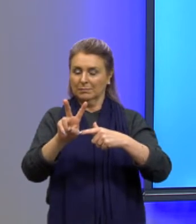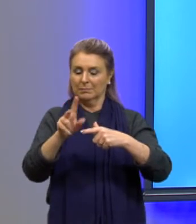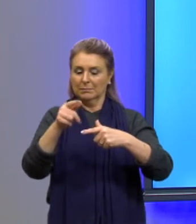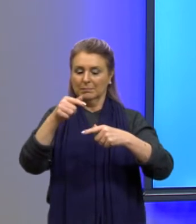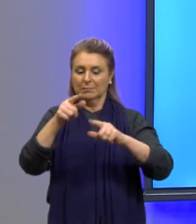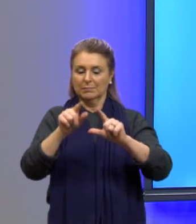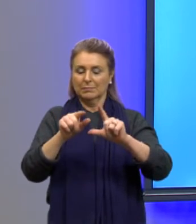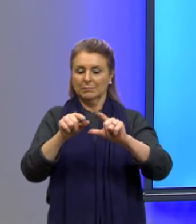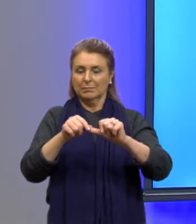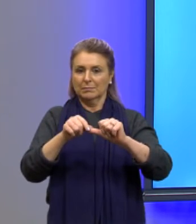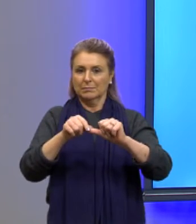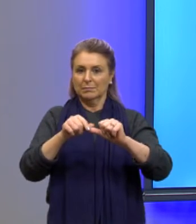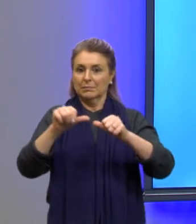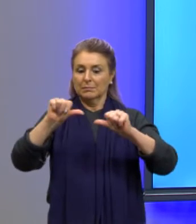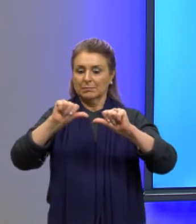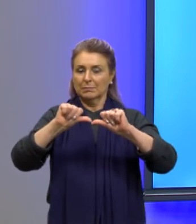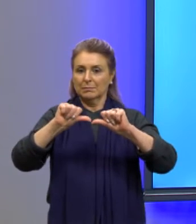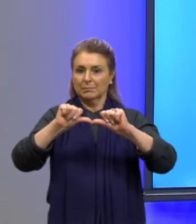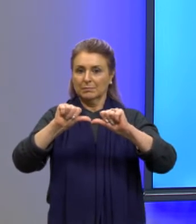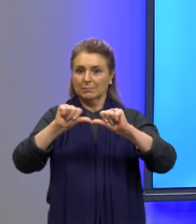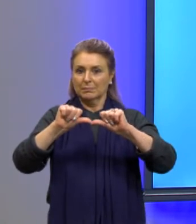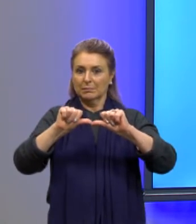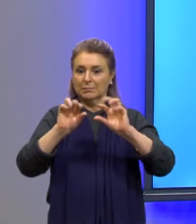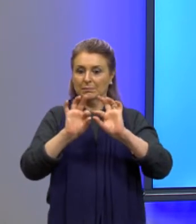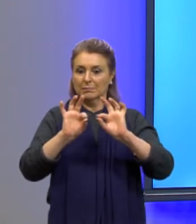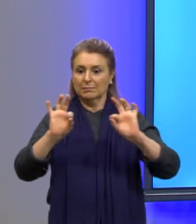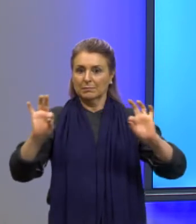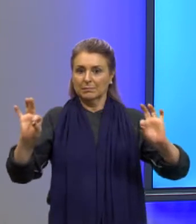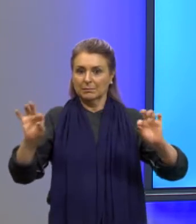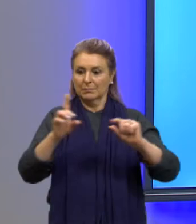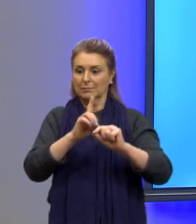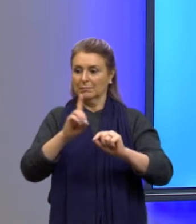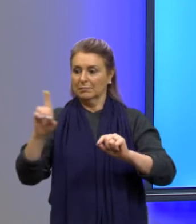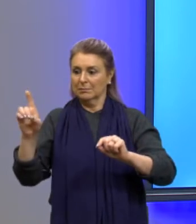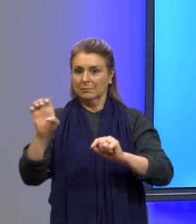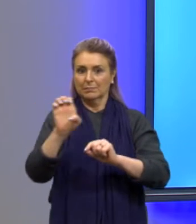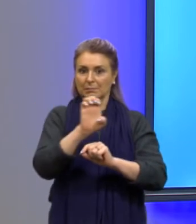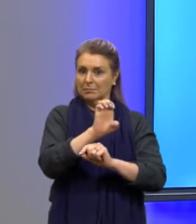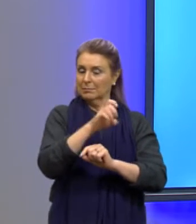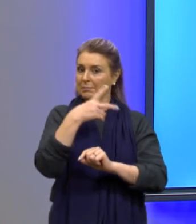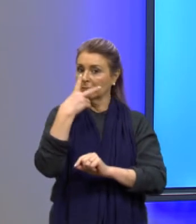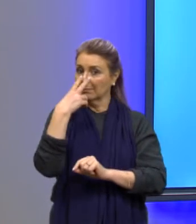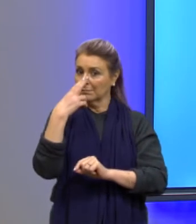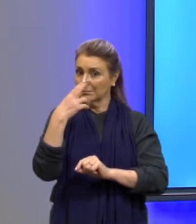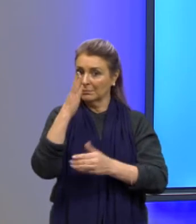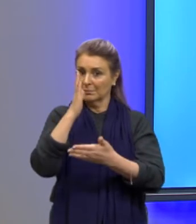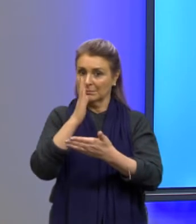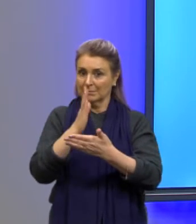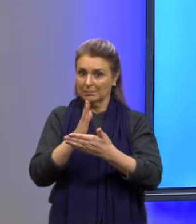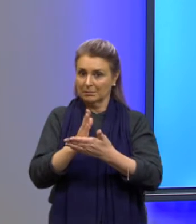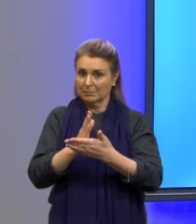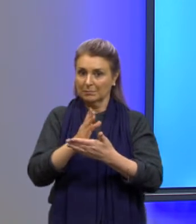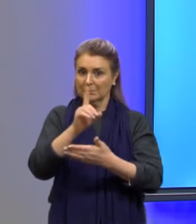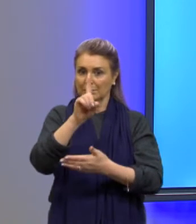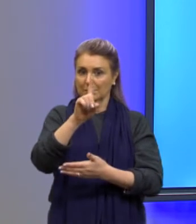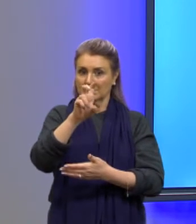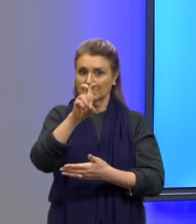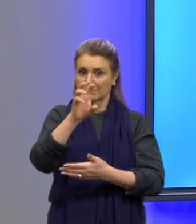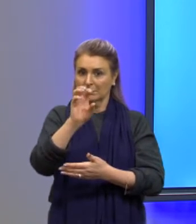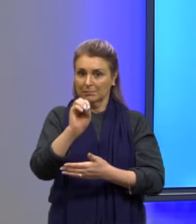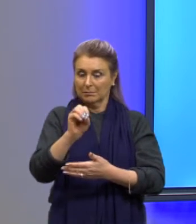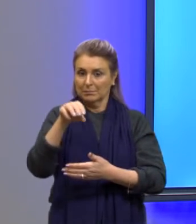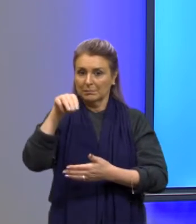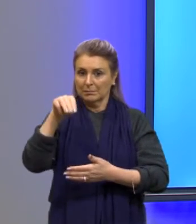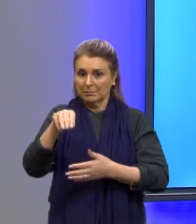com a mesma distância do X do vértice para a direita e para a esquerda. Então, se tem 150 metros aqui de